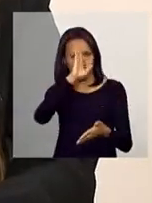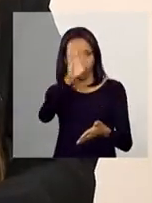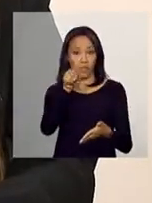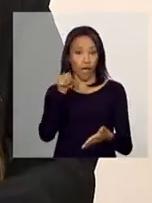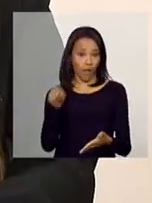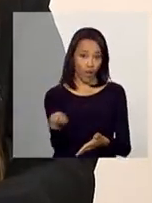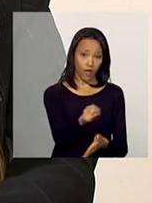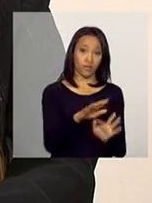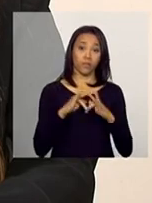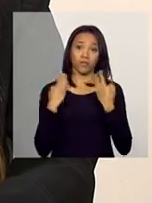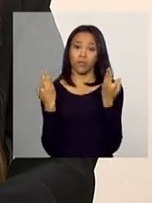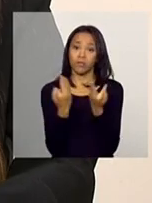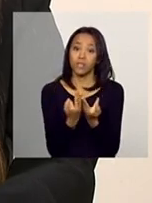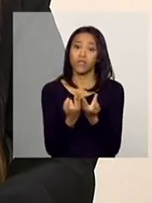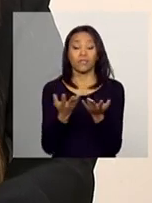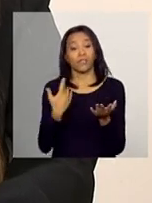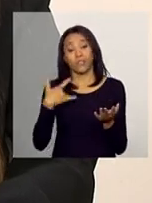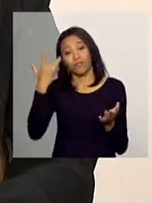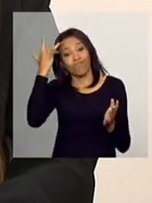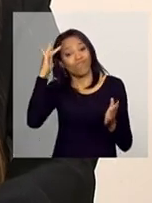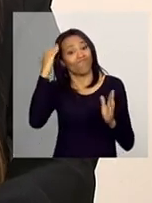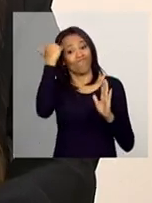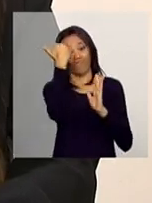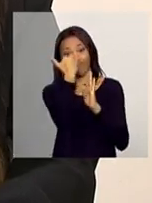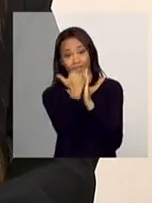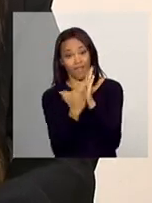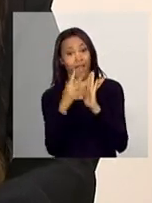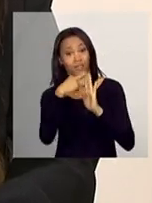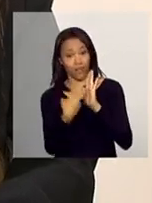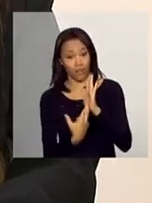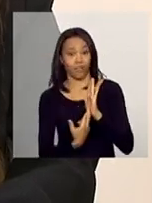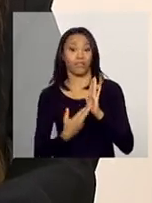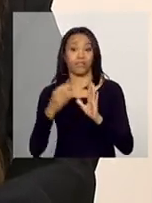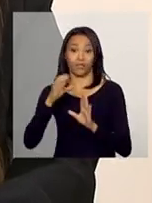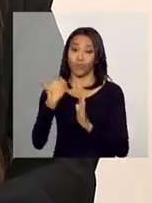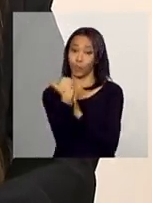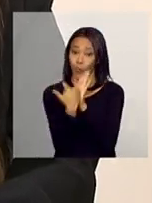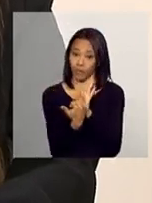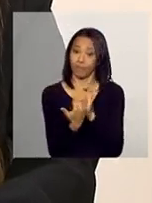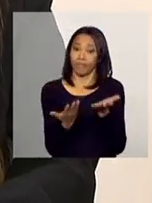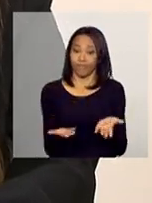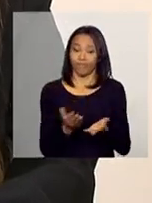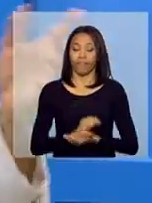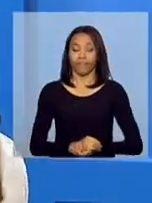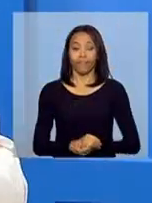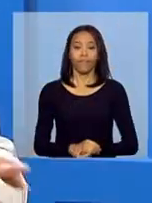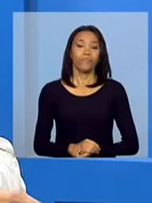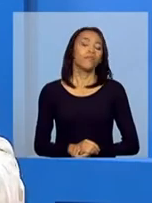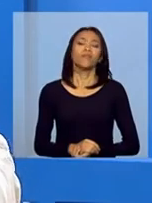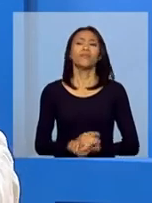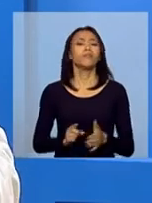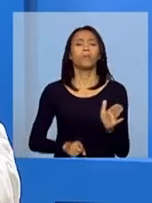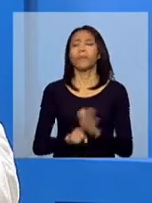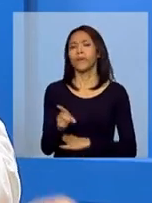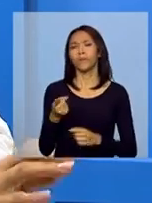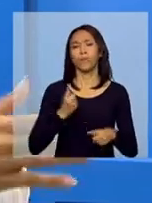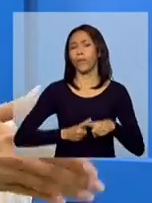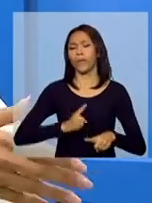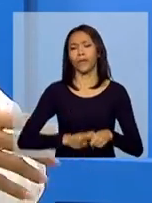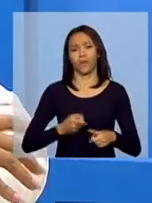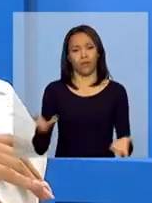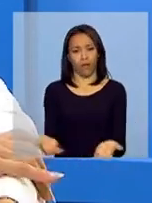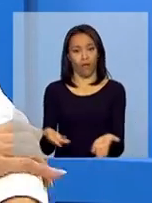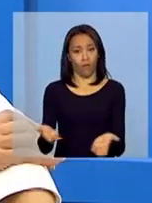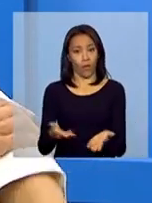essas famílias que descumprem. Então, a instrução operacional, ela traz essas orientações. Bruna, mas por que, então, agora, nesse momento,